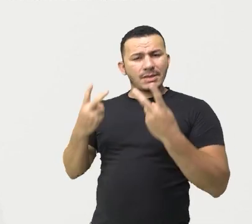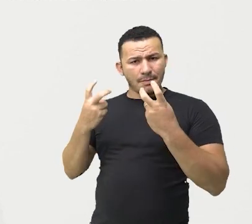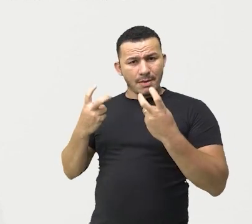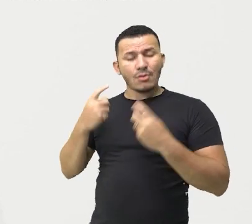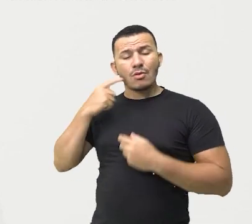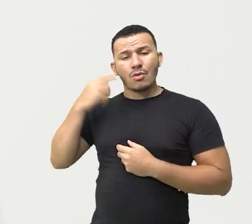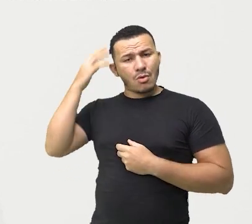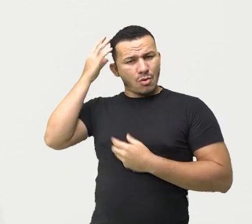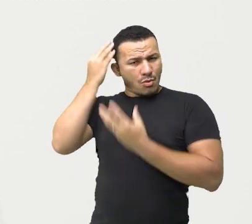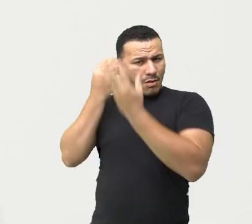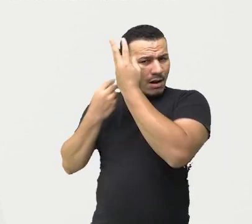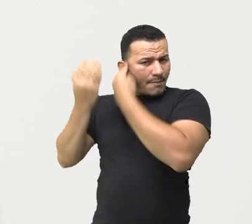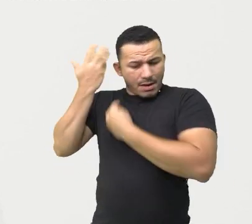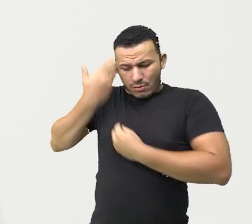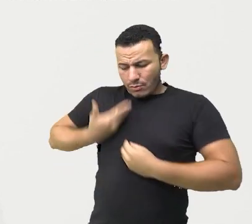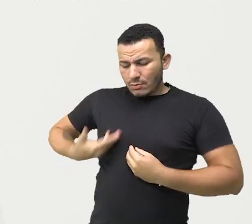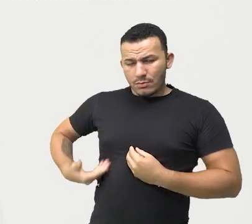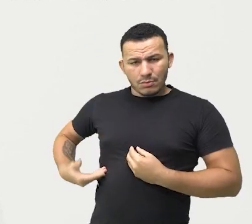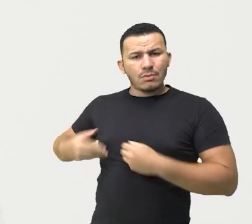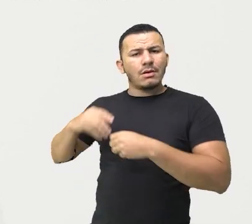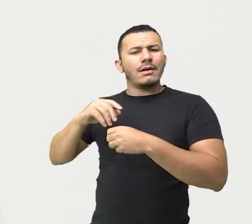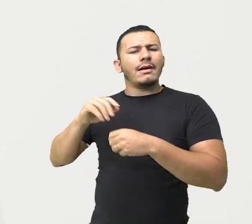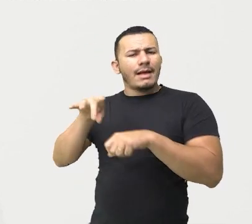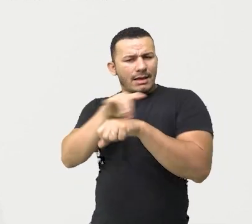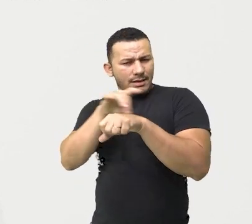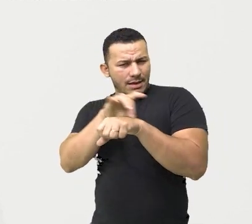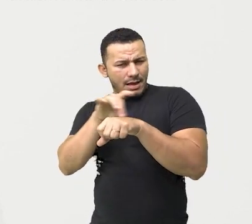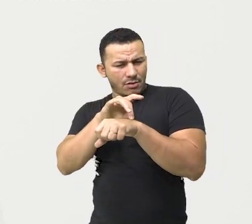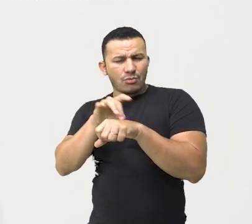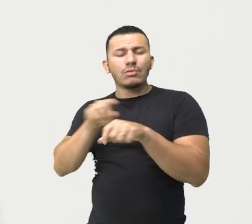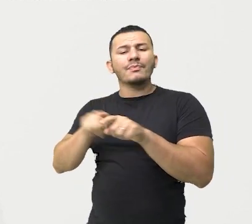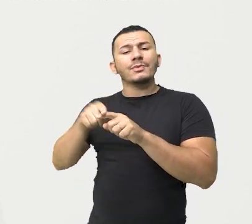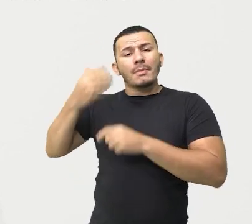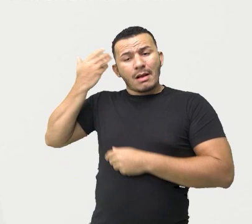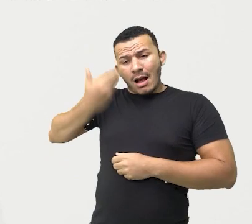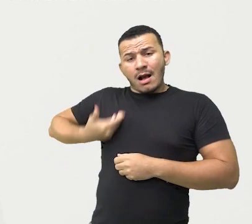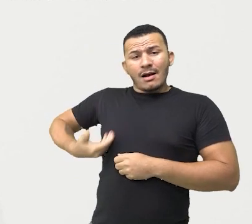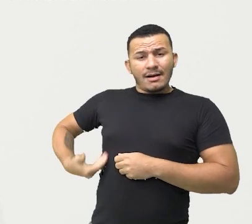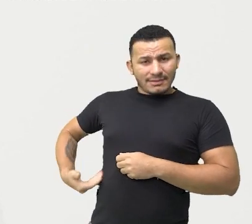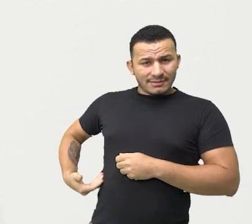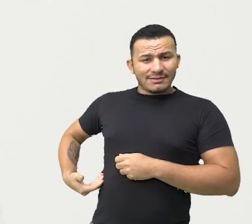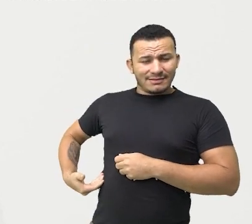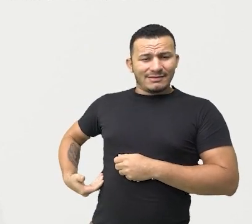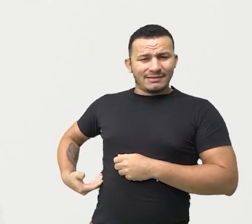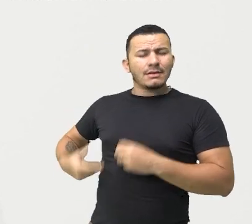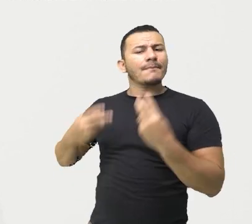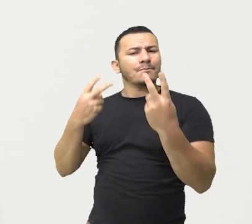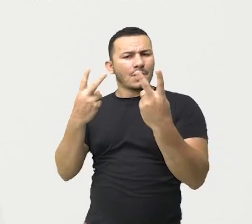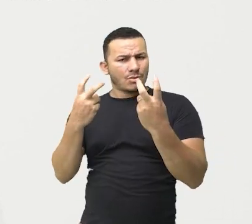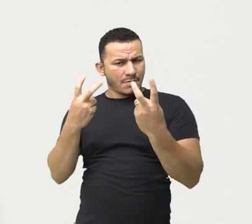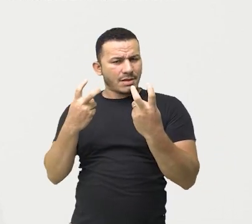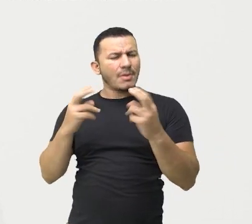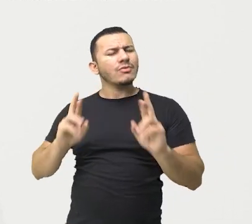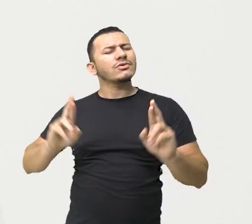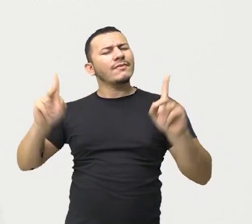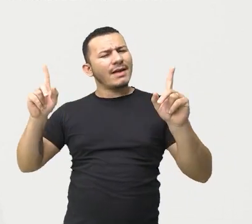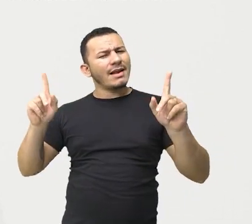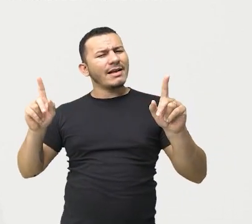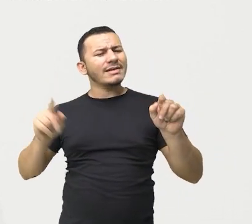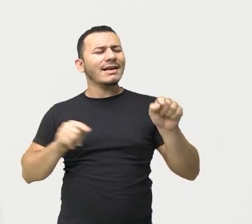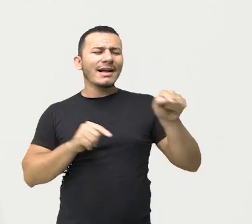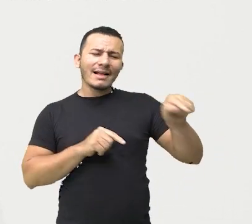cabelos, como eram esses cabelos? Negros e longos, certo? Então, observem a diferença